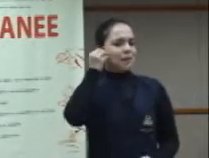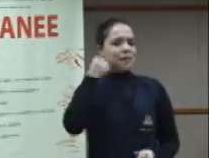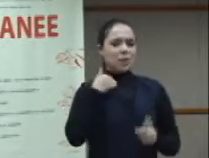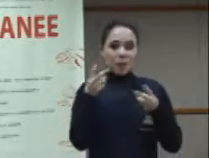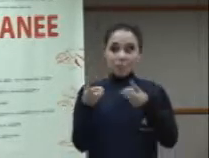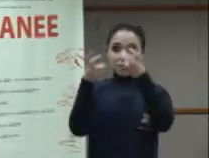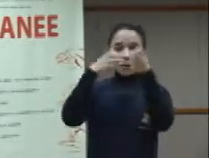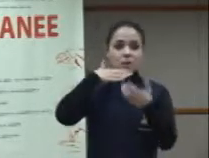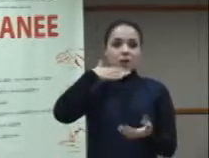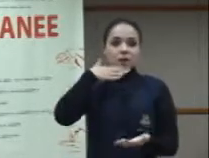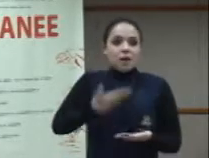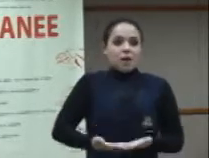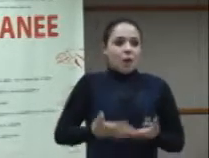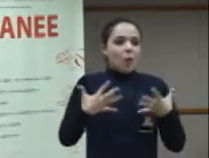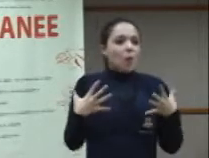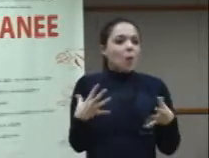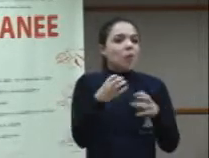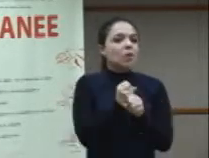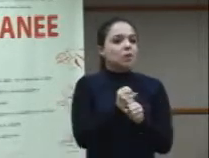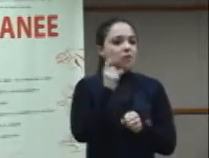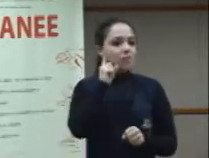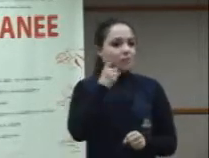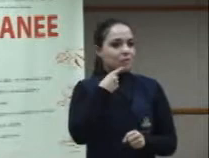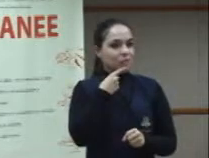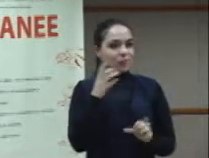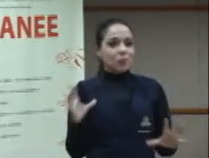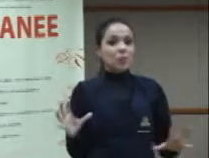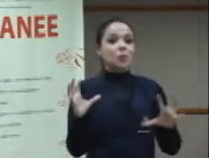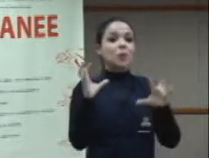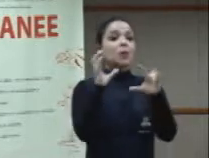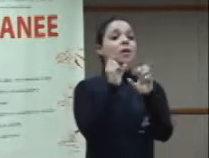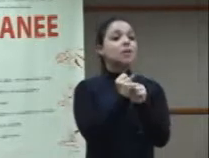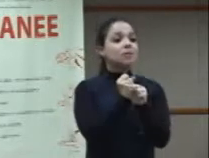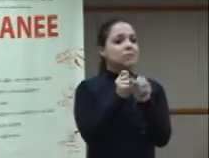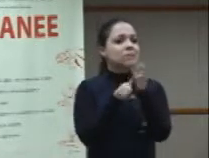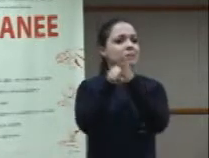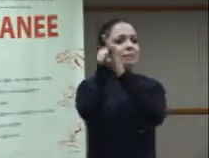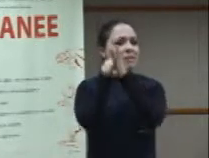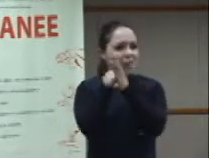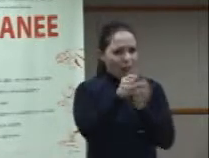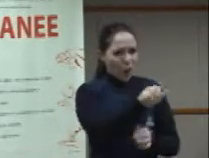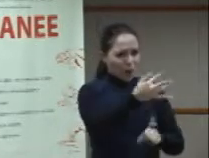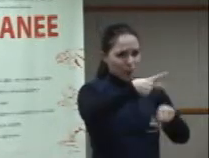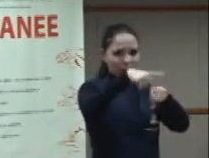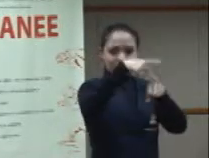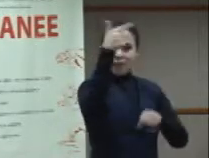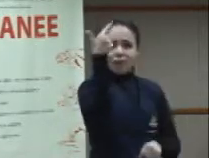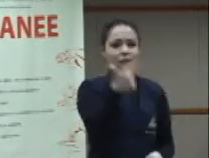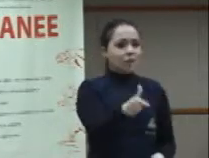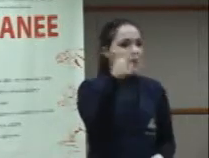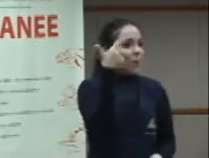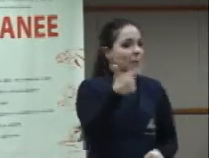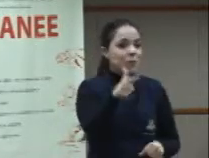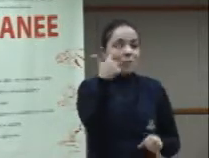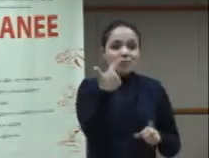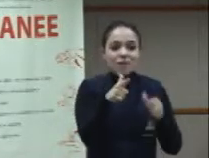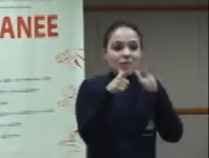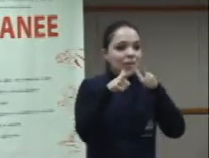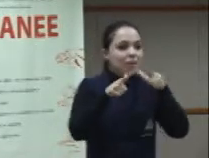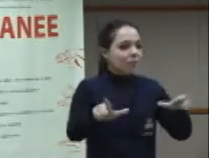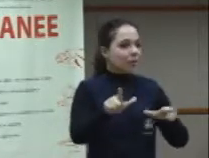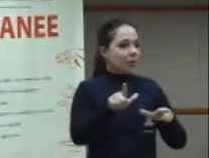espantoso que nós vemos aí, muitos países ainda não têm a própria língua de sinais sistematizada.